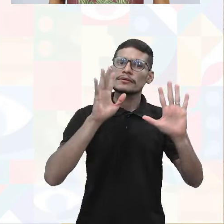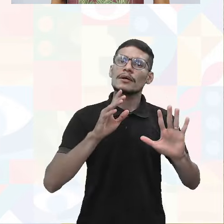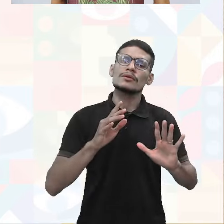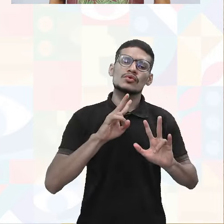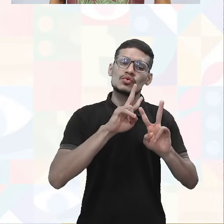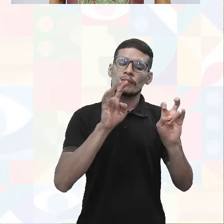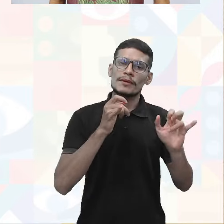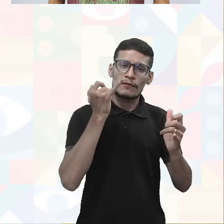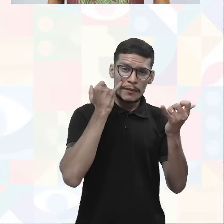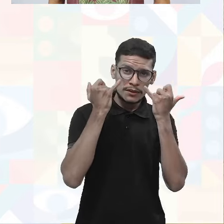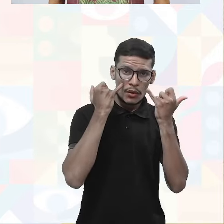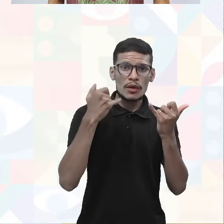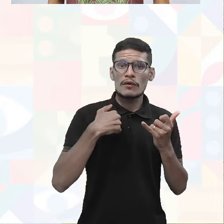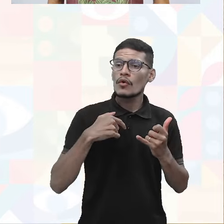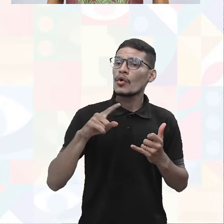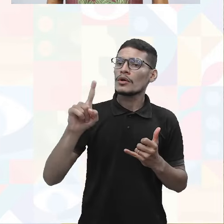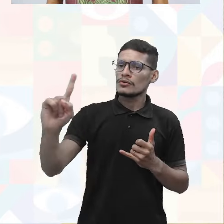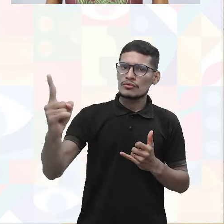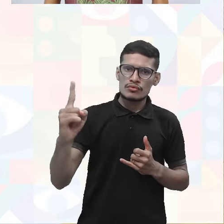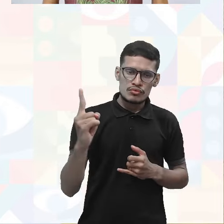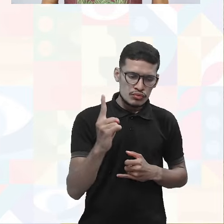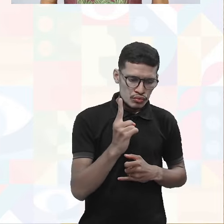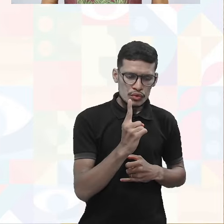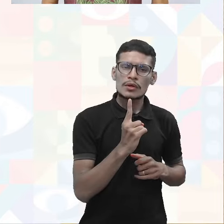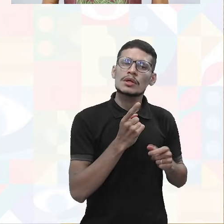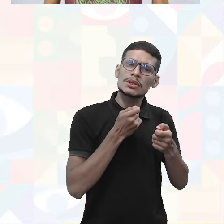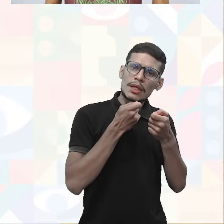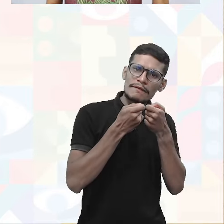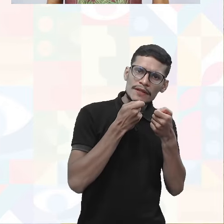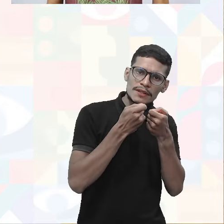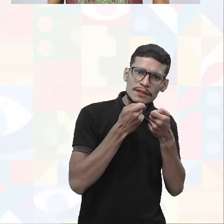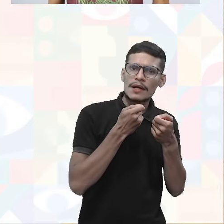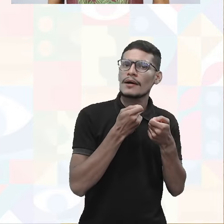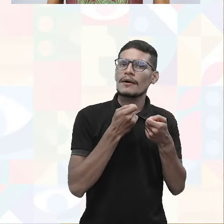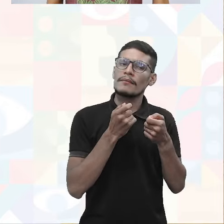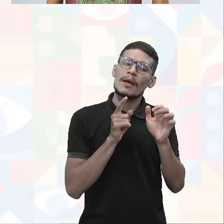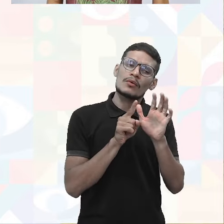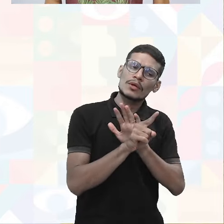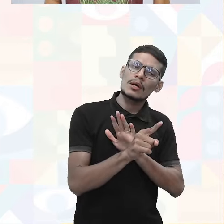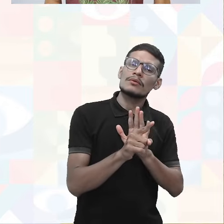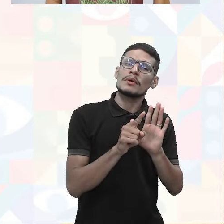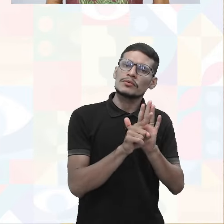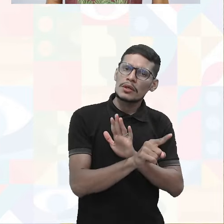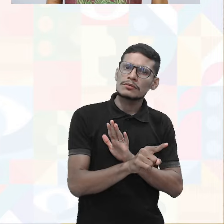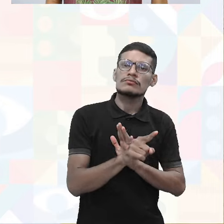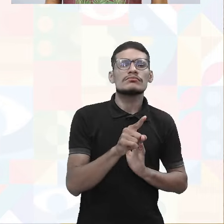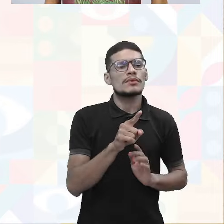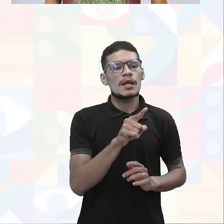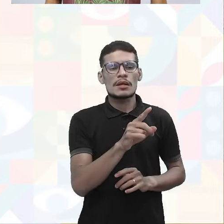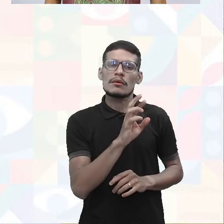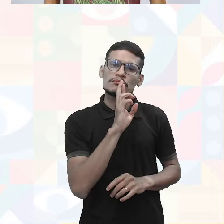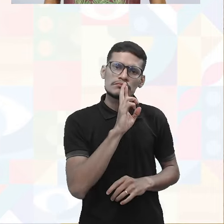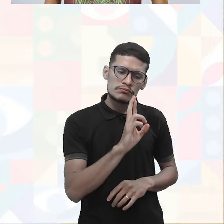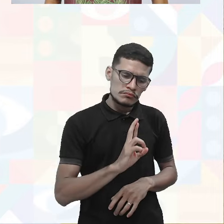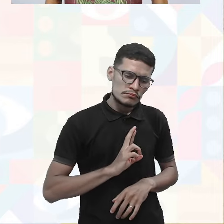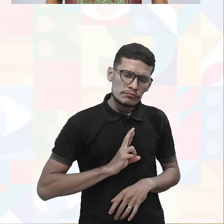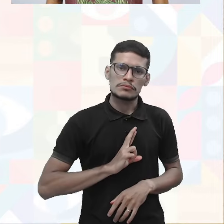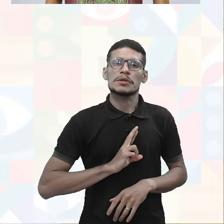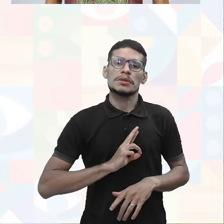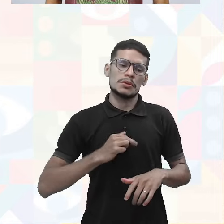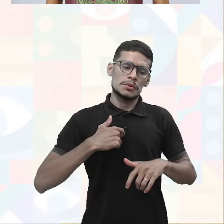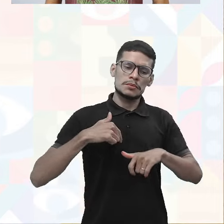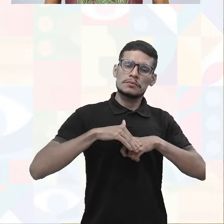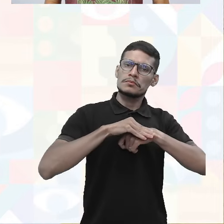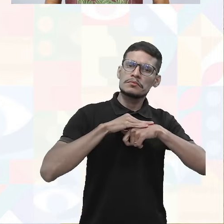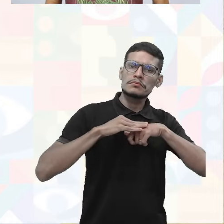informações, eu vou pegar individualmente algumas pessoas e vou estar lá fazendo todo esse processo, botando algum questionário para ela responder ou tendo uma conversa, né,